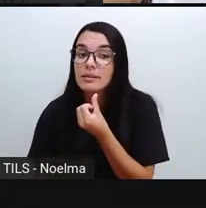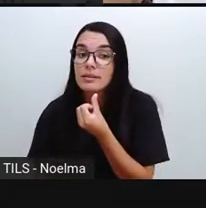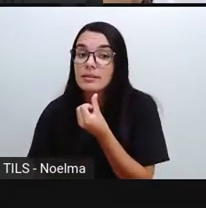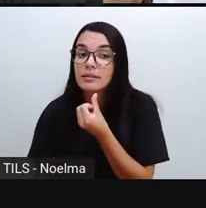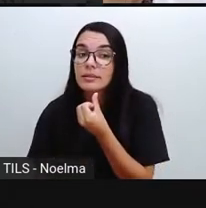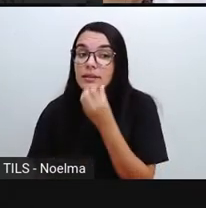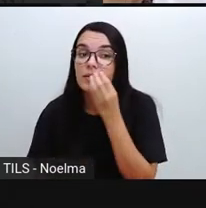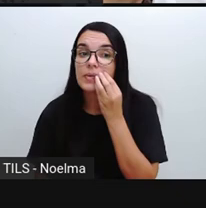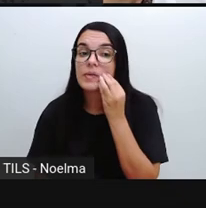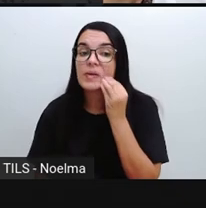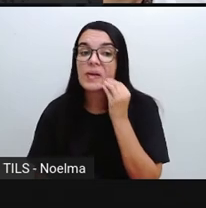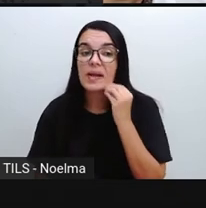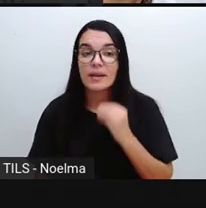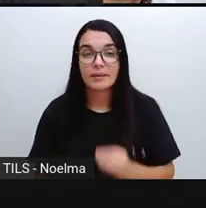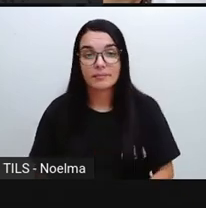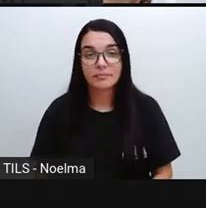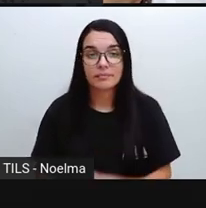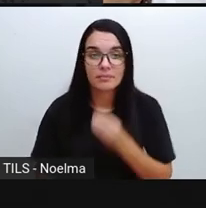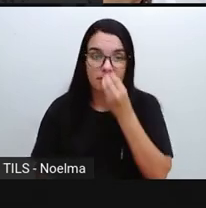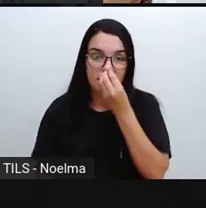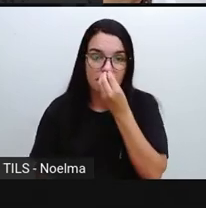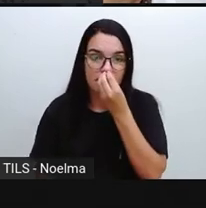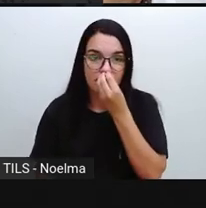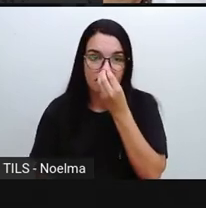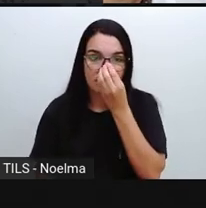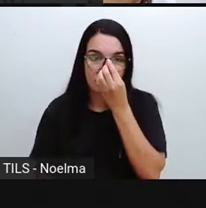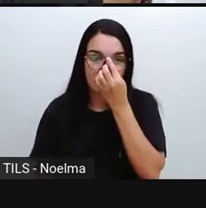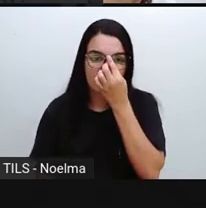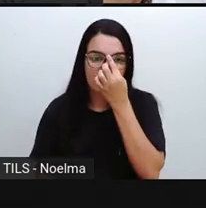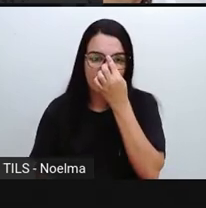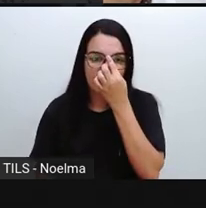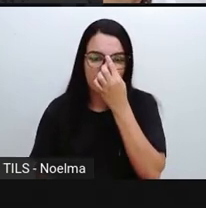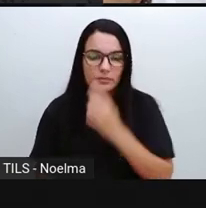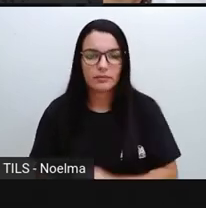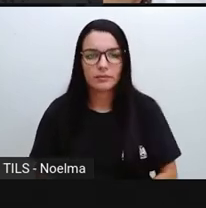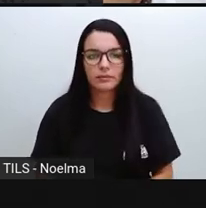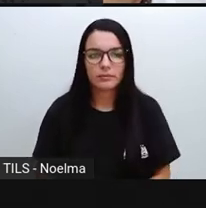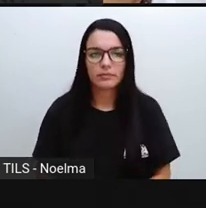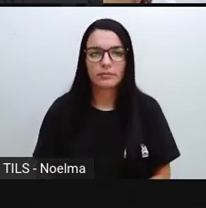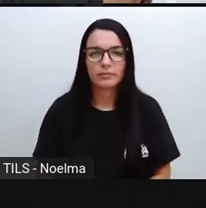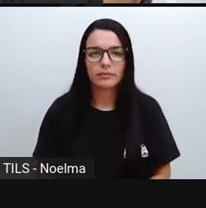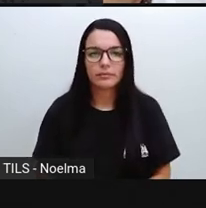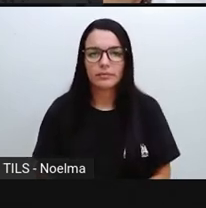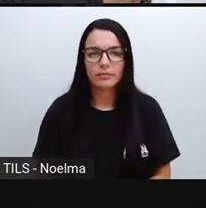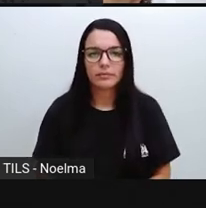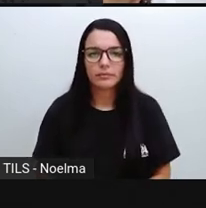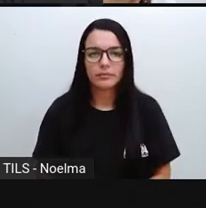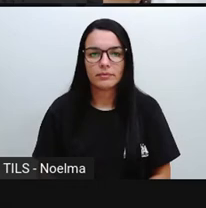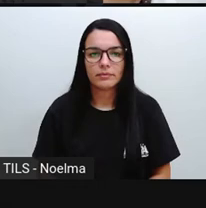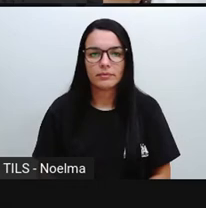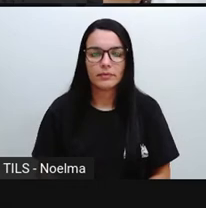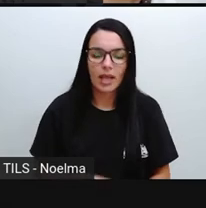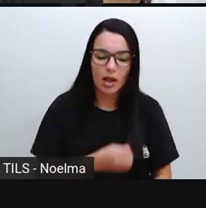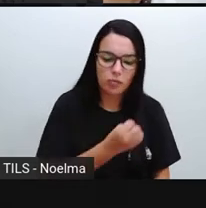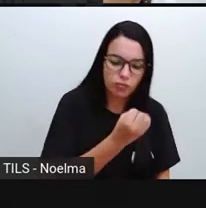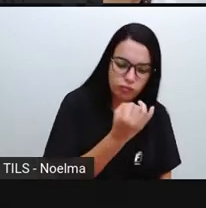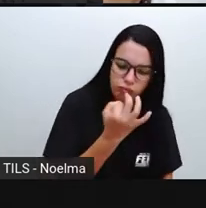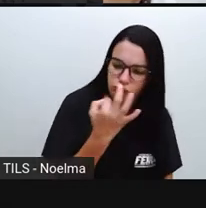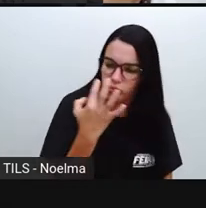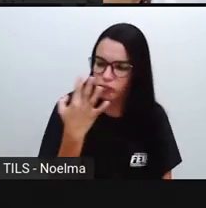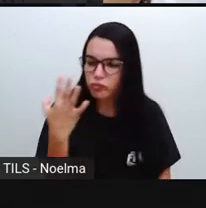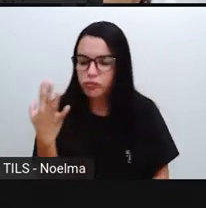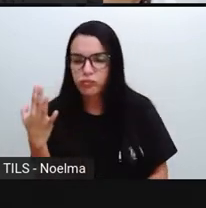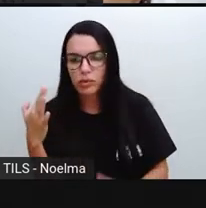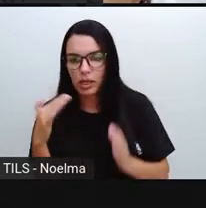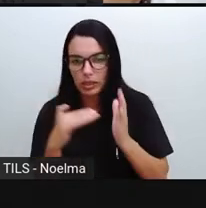coloquei esse doze aqui. Olha lá. Um, dois, três, quatro, cinco, seis, sete,